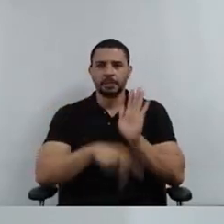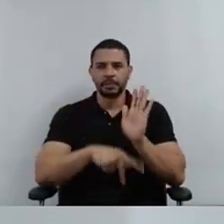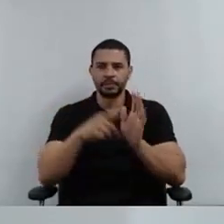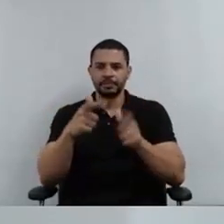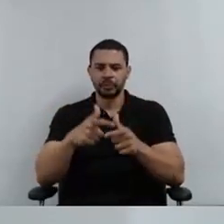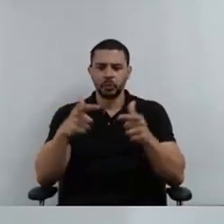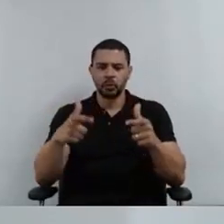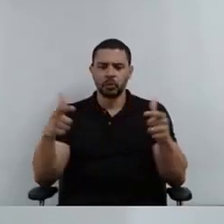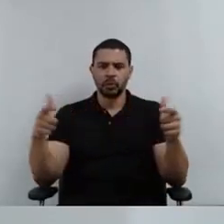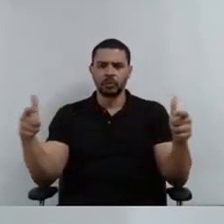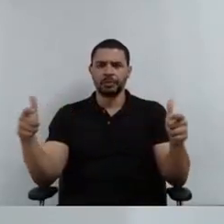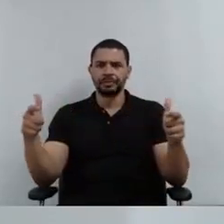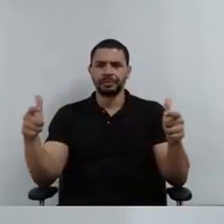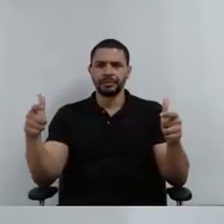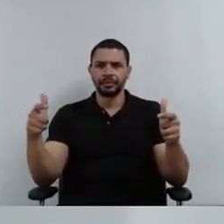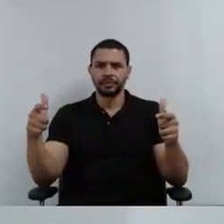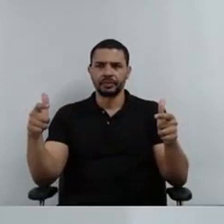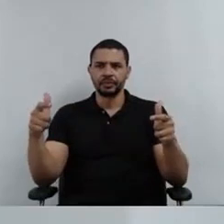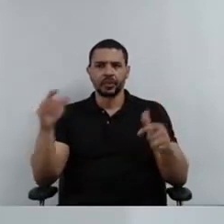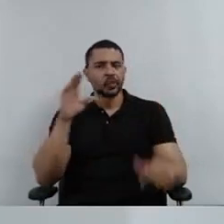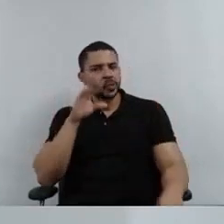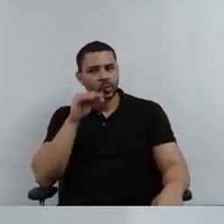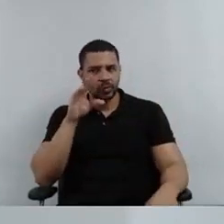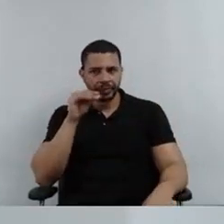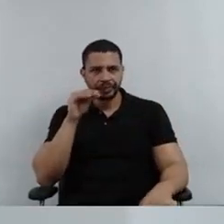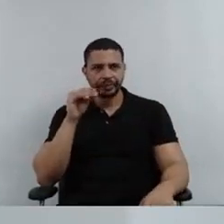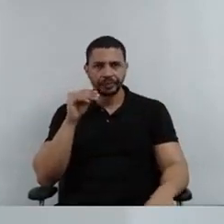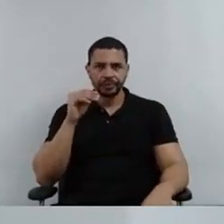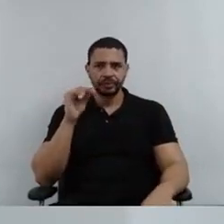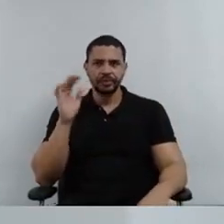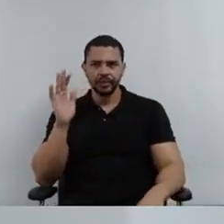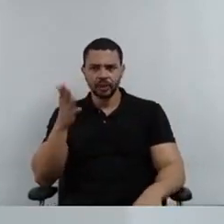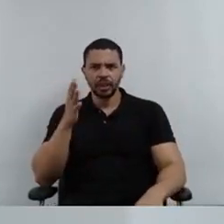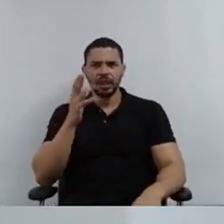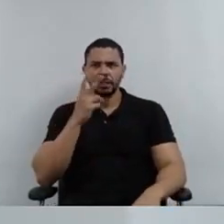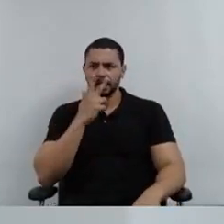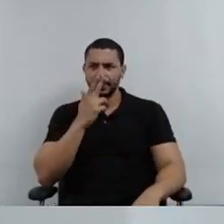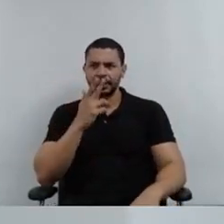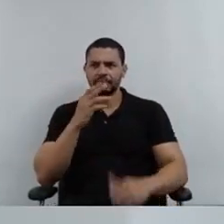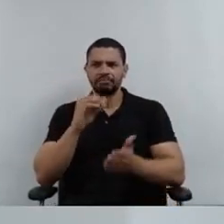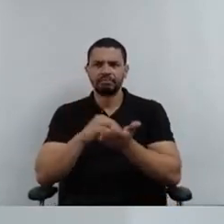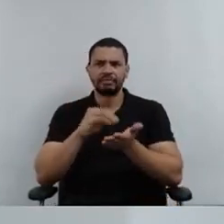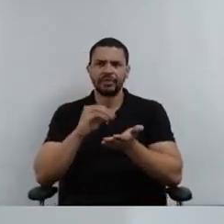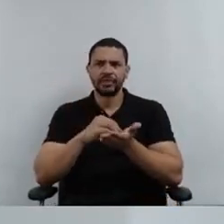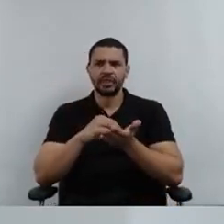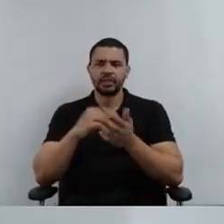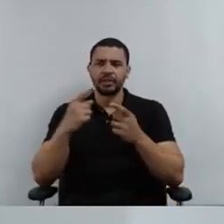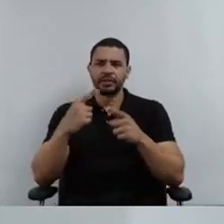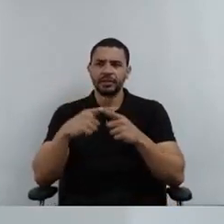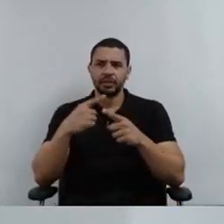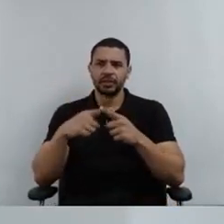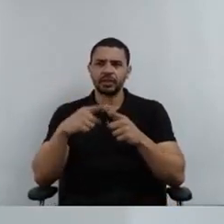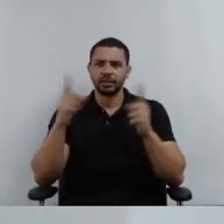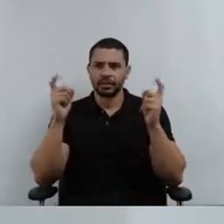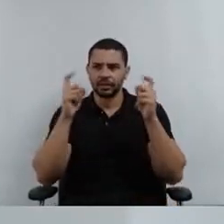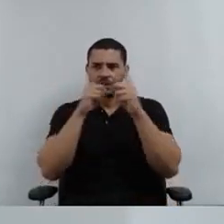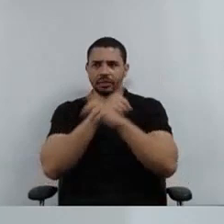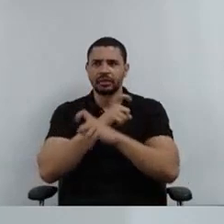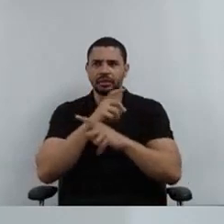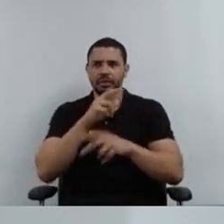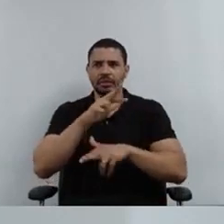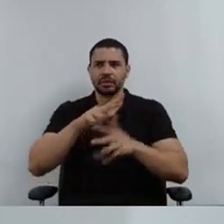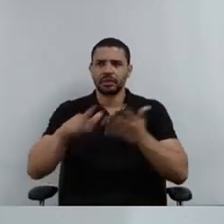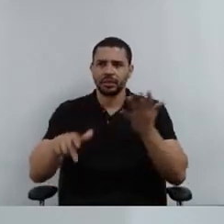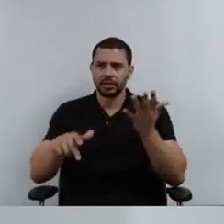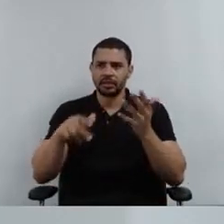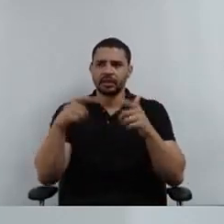cargos atual já nasceu insuficiente, considerando a dimensão dos desafios que enfrentamos. Trabalhamos em todas